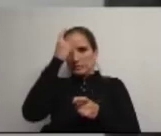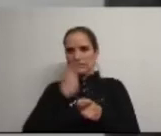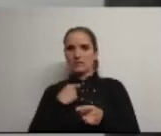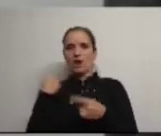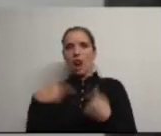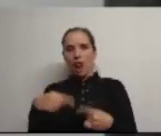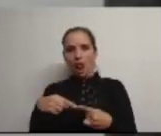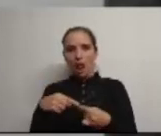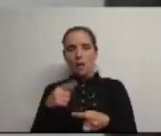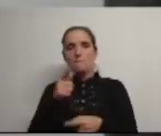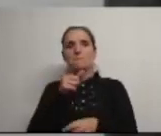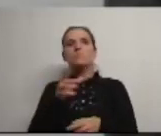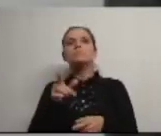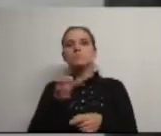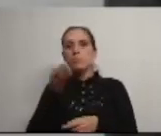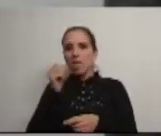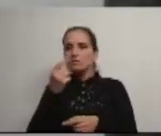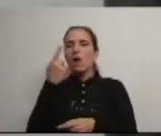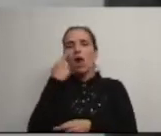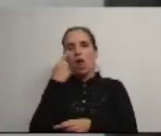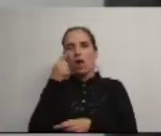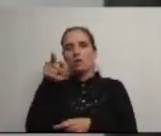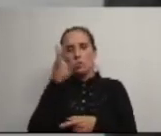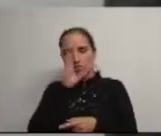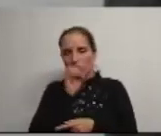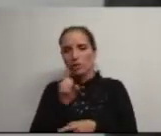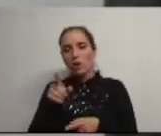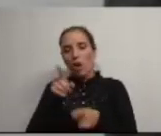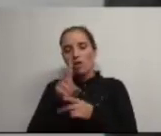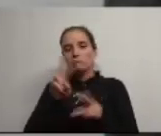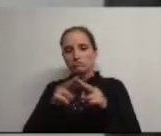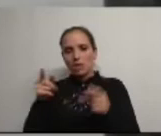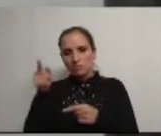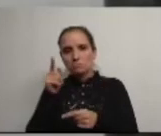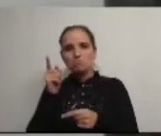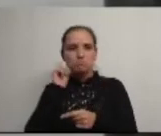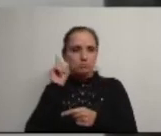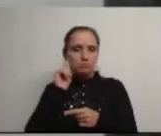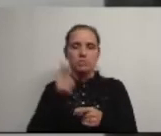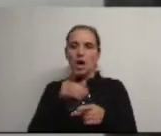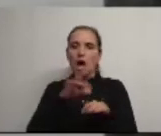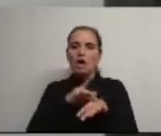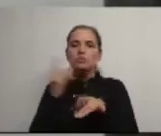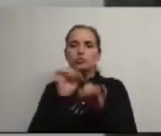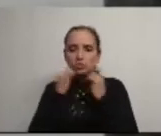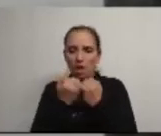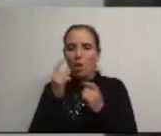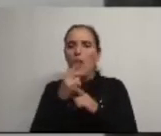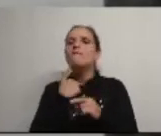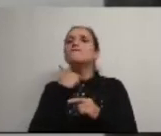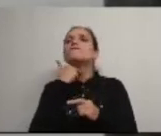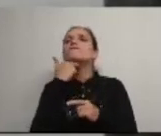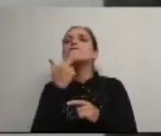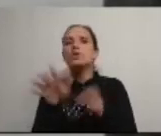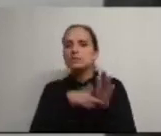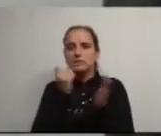O Partido Socialista reconhece o excelente trabalho do Executivo no que diz respeito às medidas de âmbito social e será sempre uma voz na defesa dos